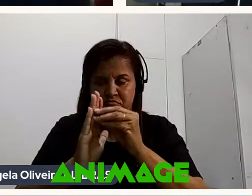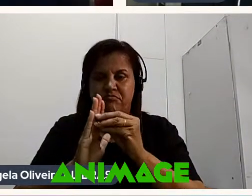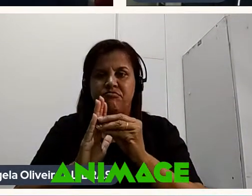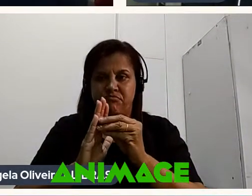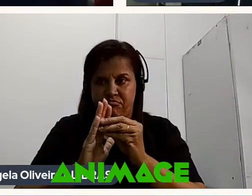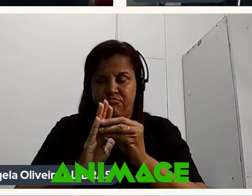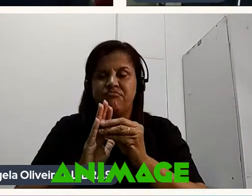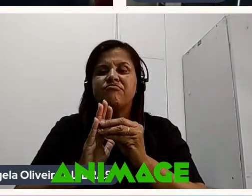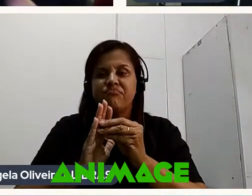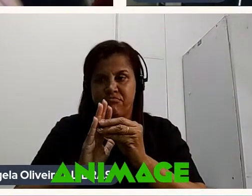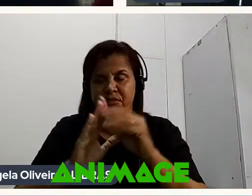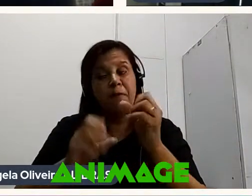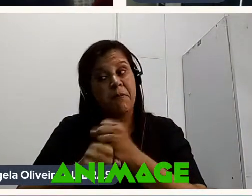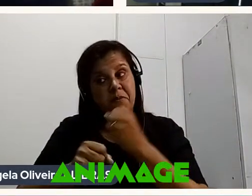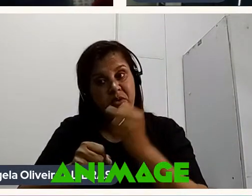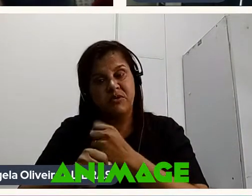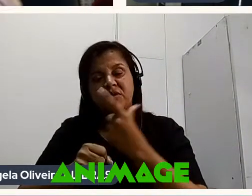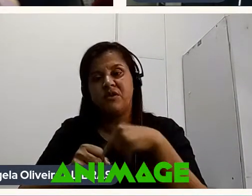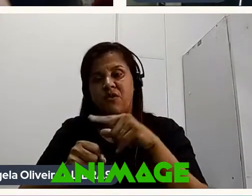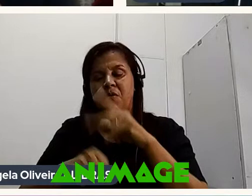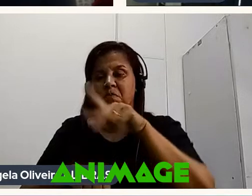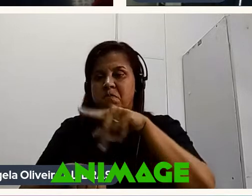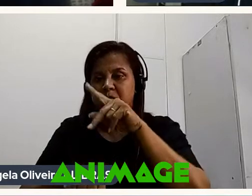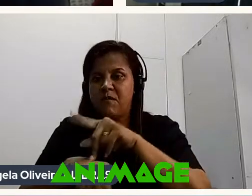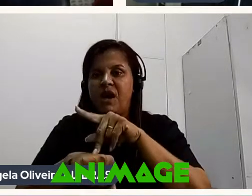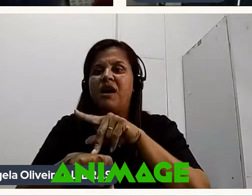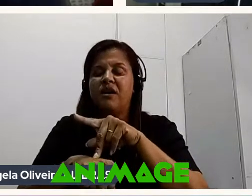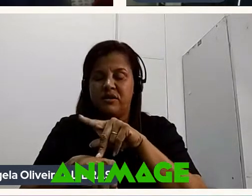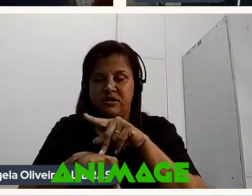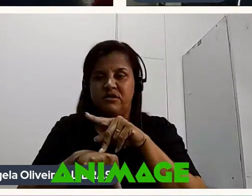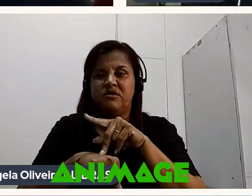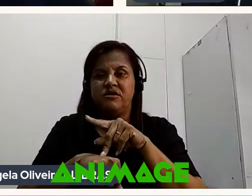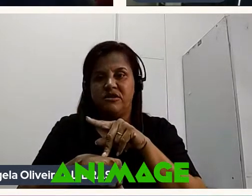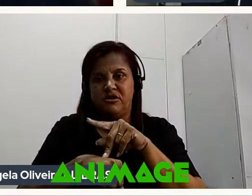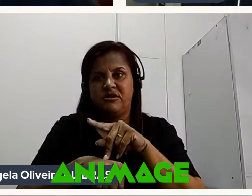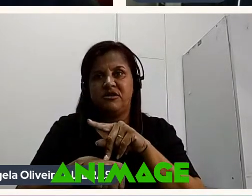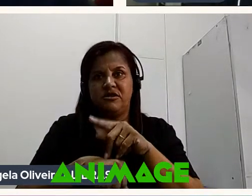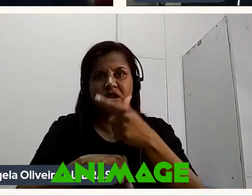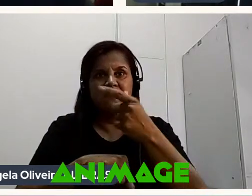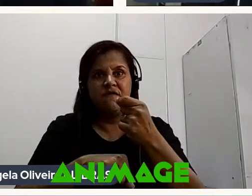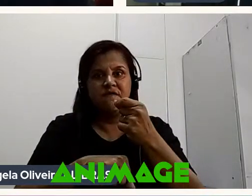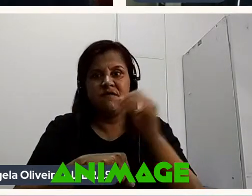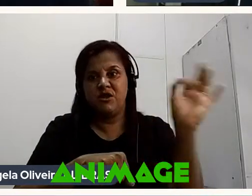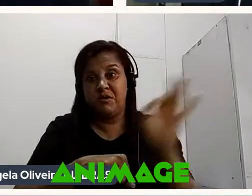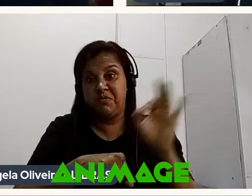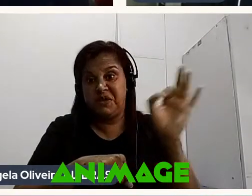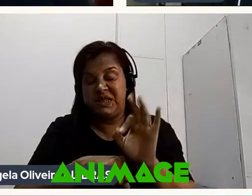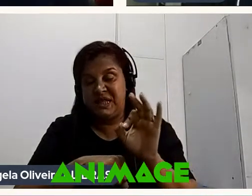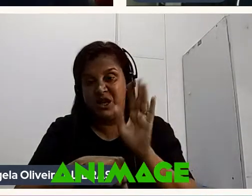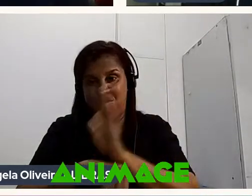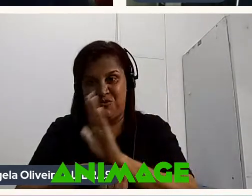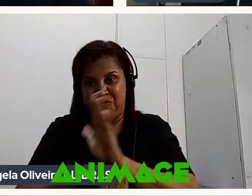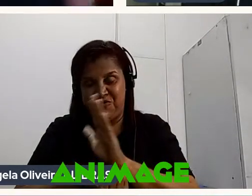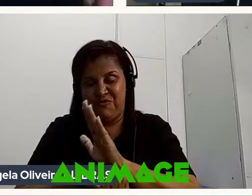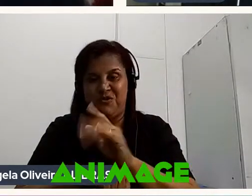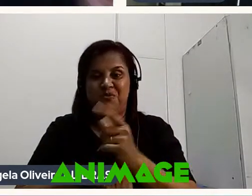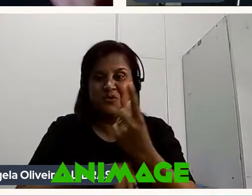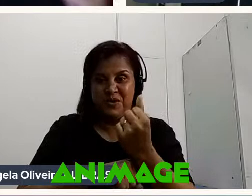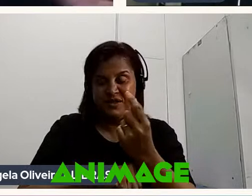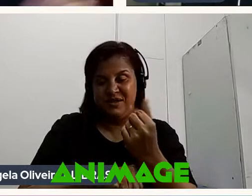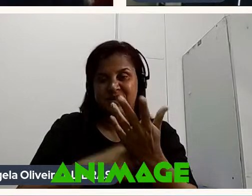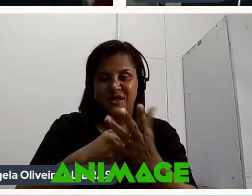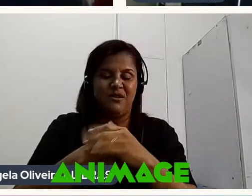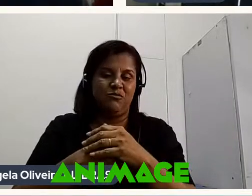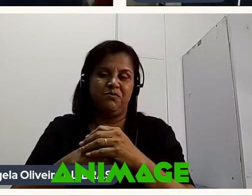muito uma coprodução Você encontra um país Que faz 20% do filme Eles entram Com esse dinheiro Então